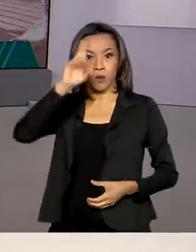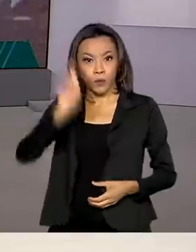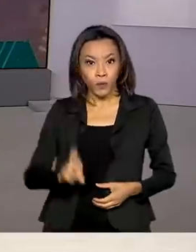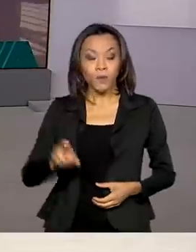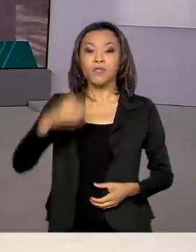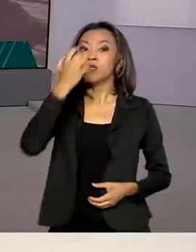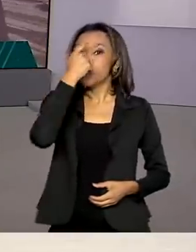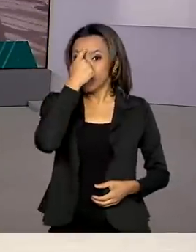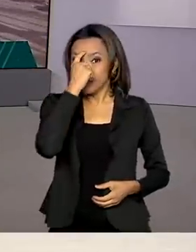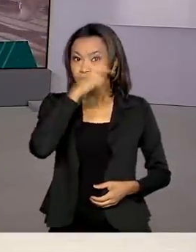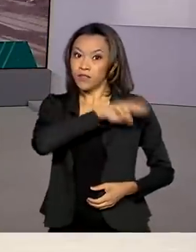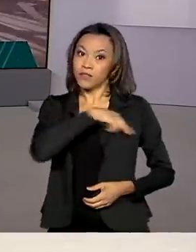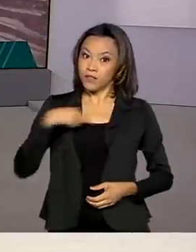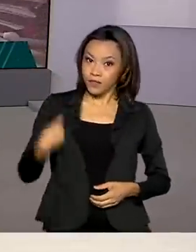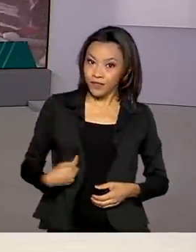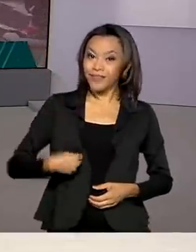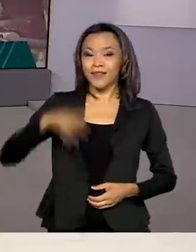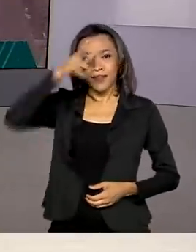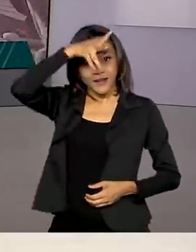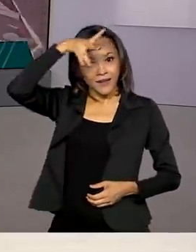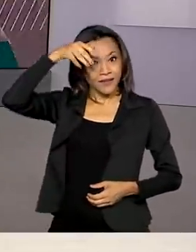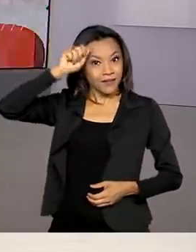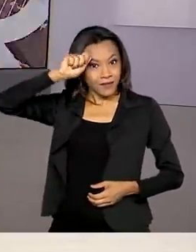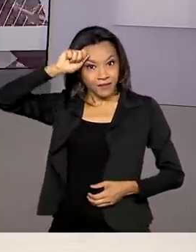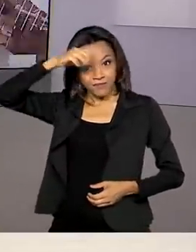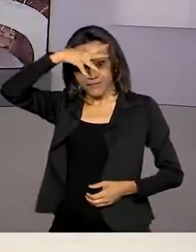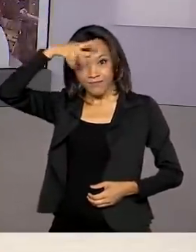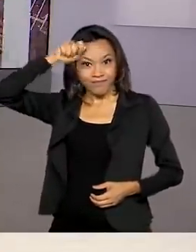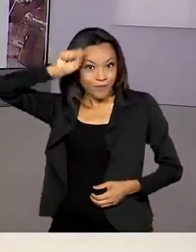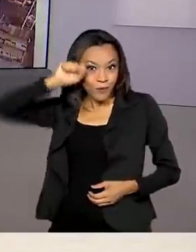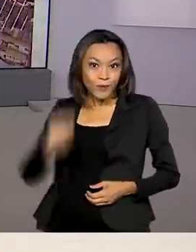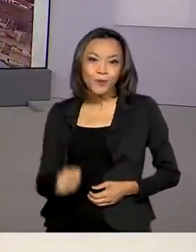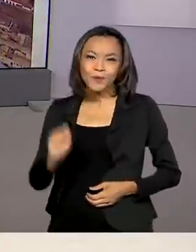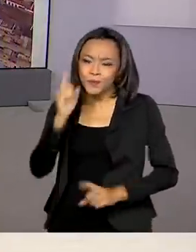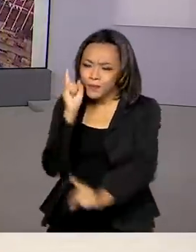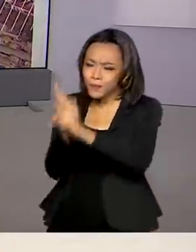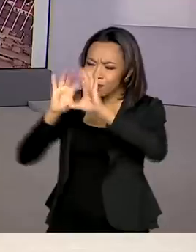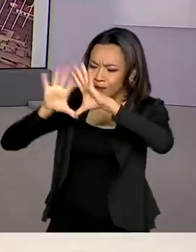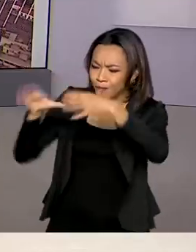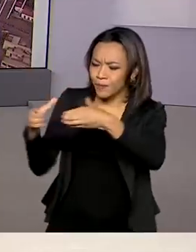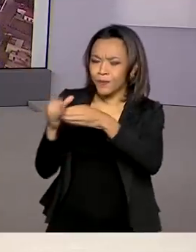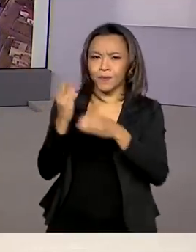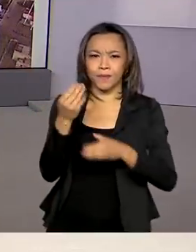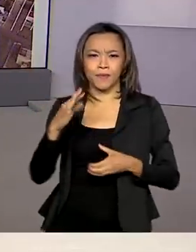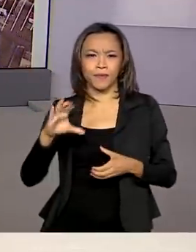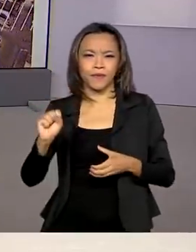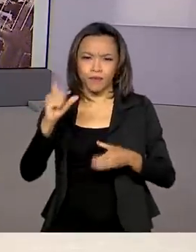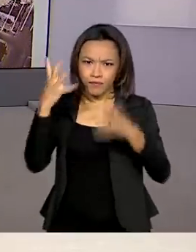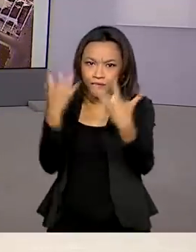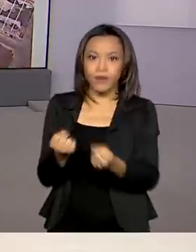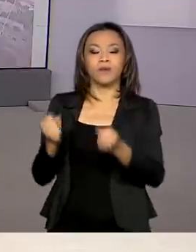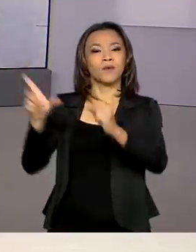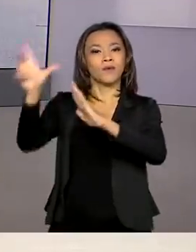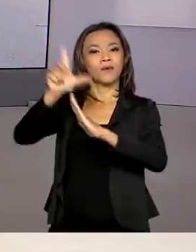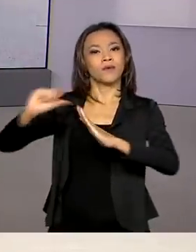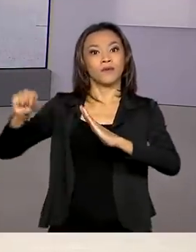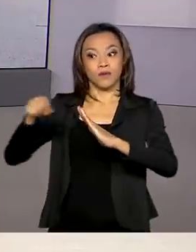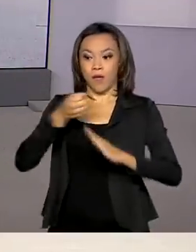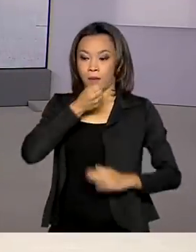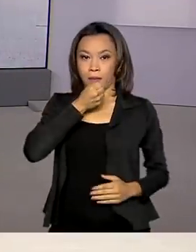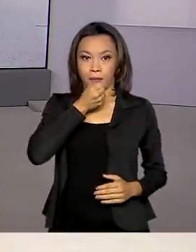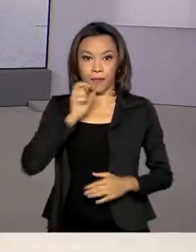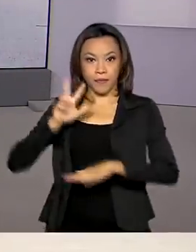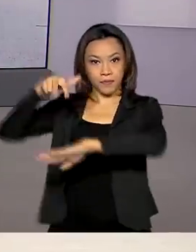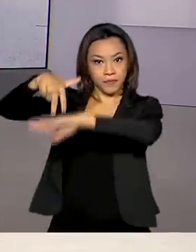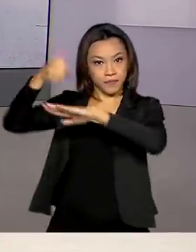Índia, China e África do Sul se reúnem hoje em mais uma cúpula do BRICS. Vamos ao Palácio do Planalto. A repórter Márcia